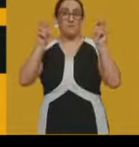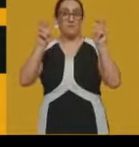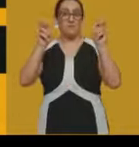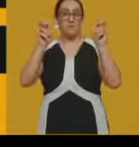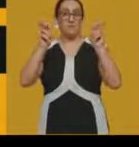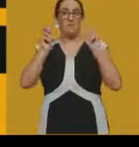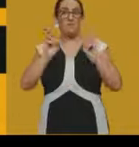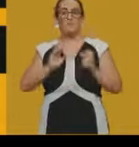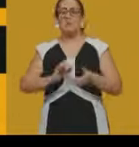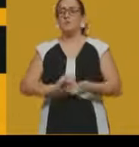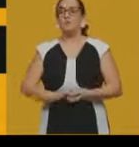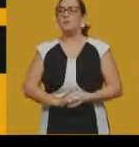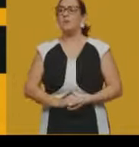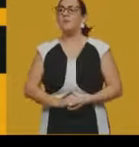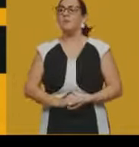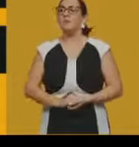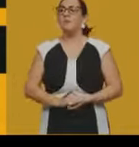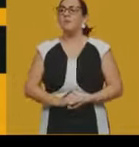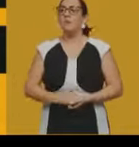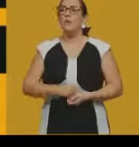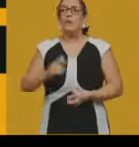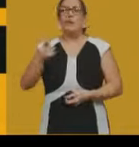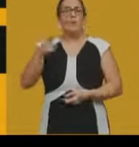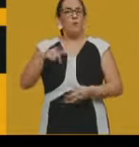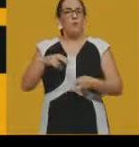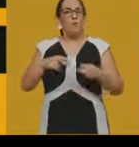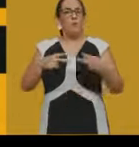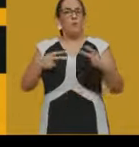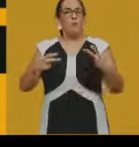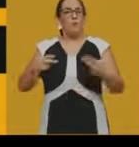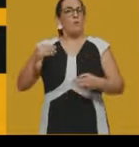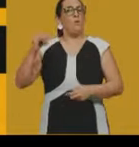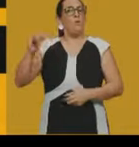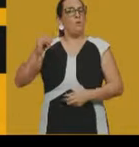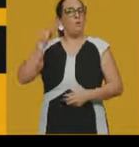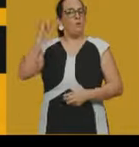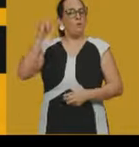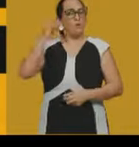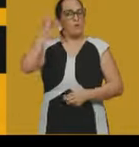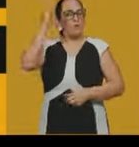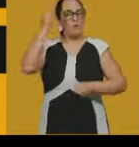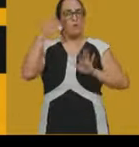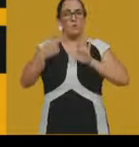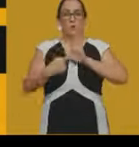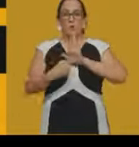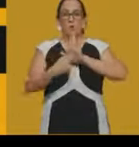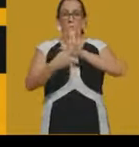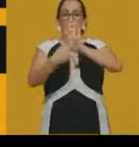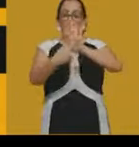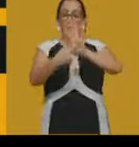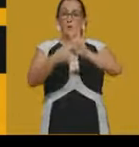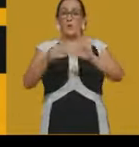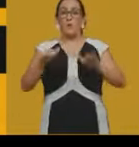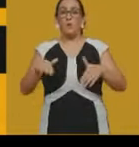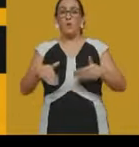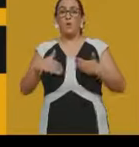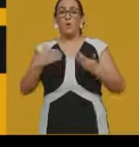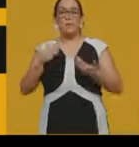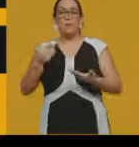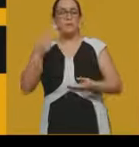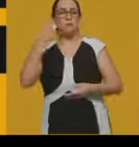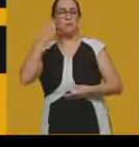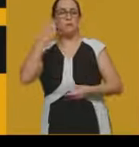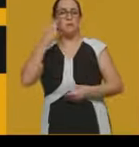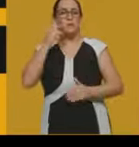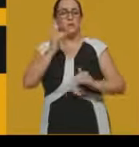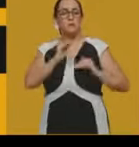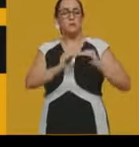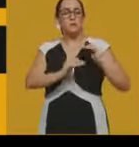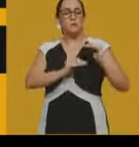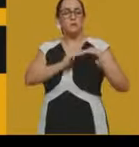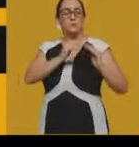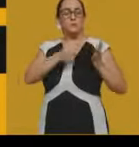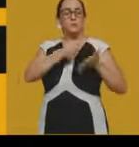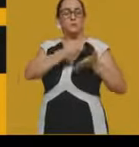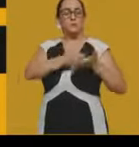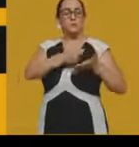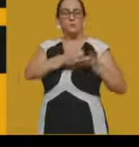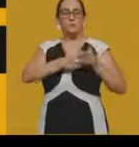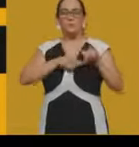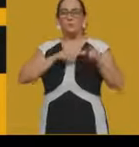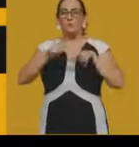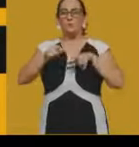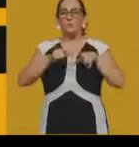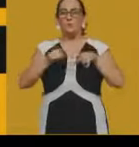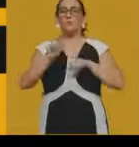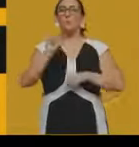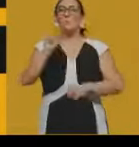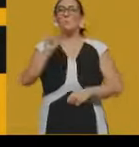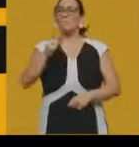trabalhadores. Um outro ponto que é muito importante a gente mencionar, quando nós falamos do desenvolvimento da luta dos trabalhadores, é a presença